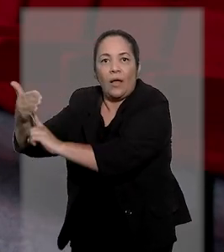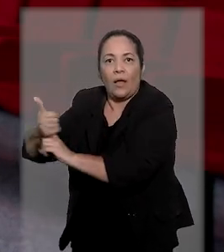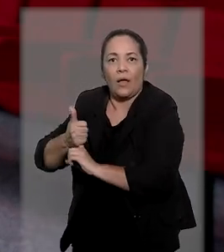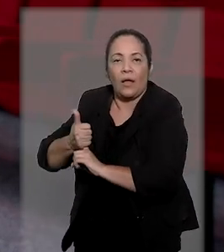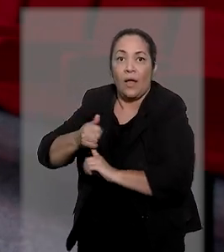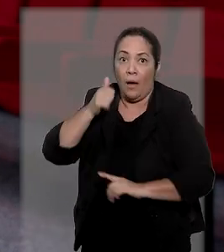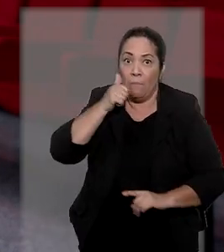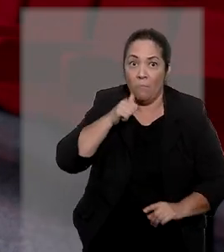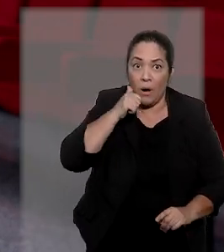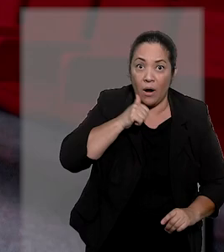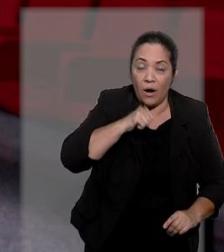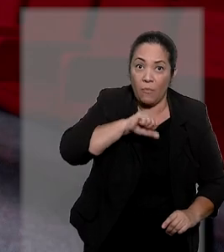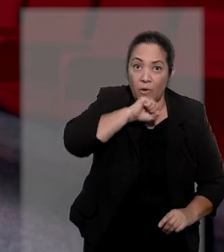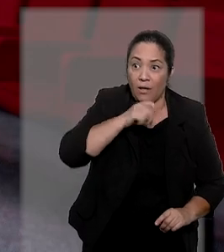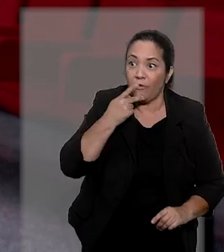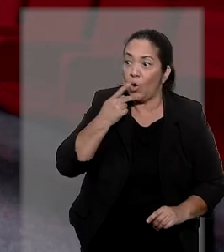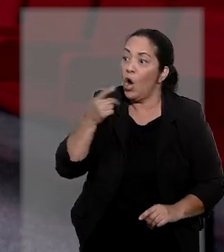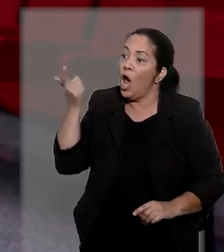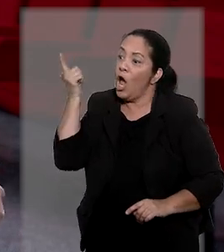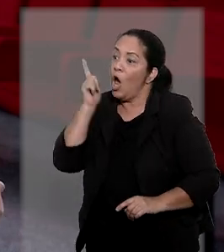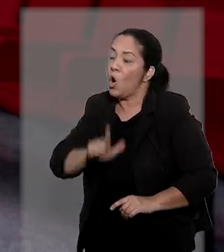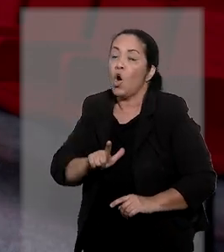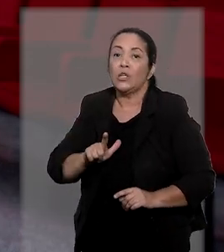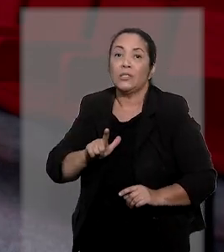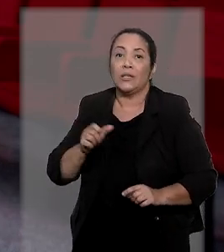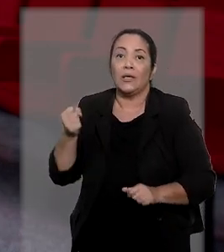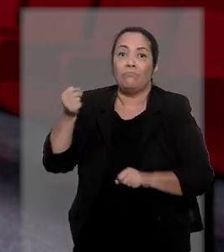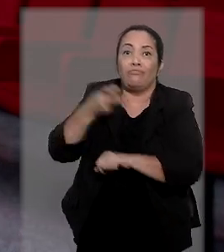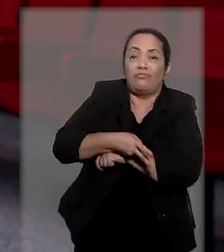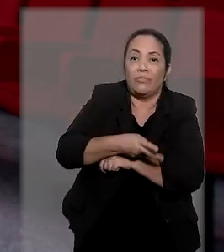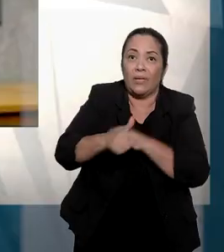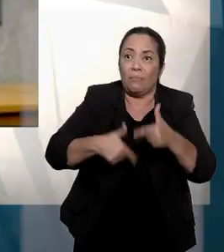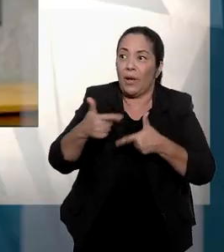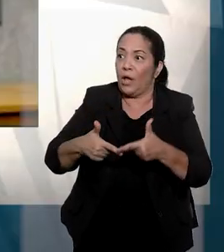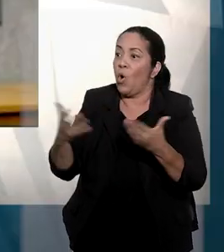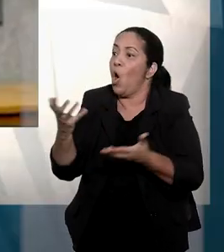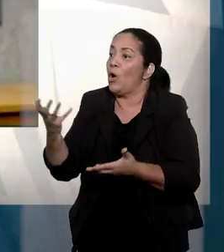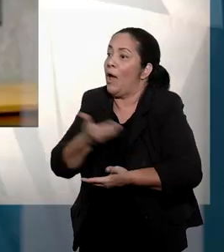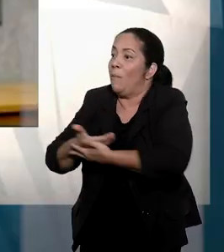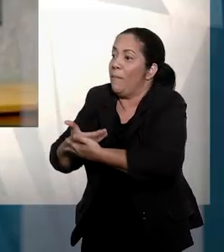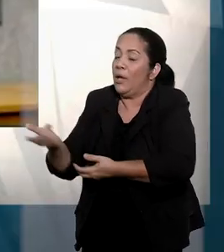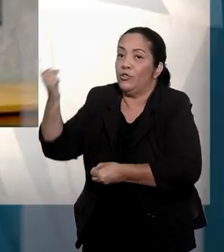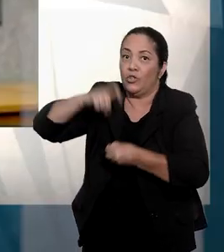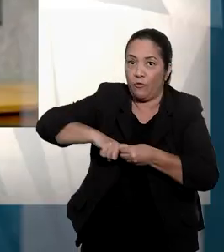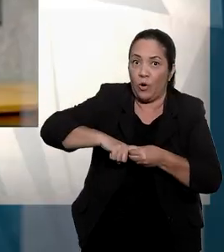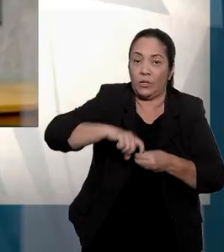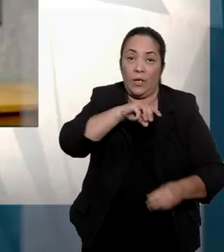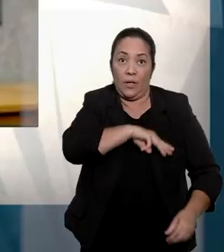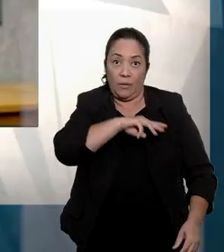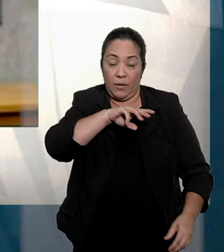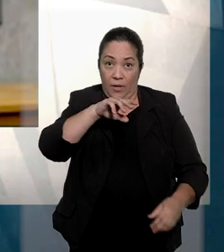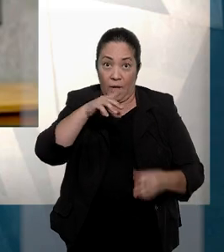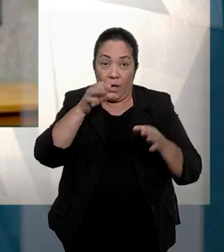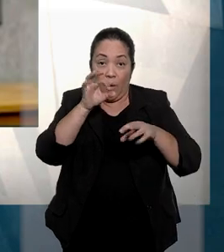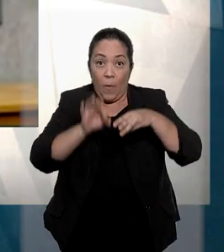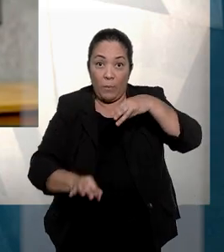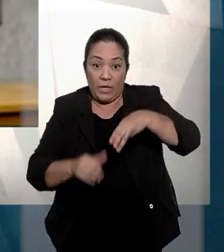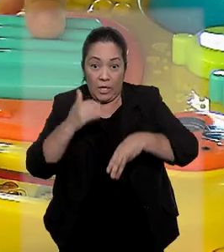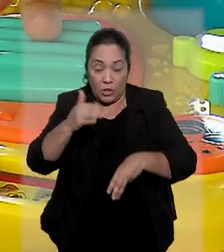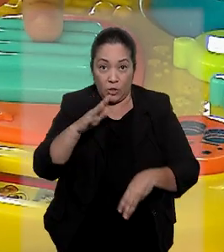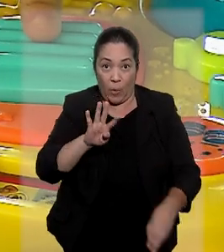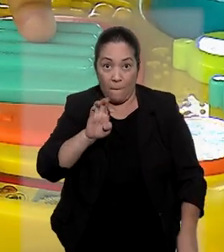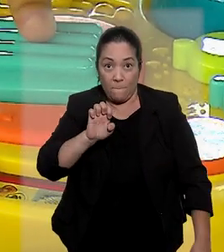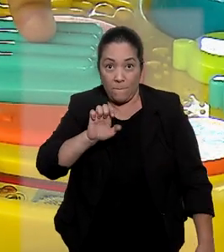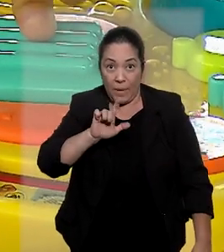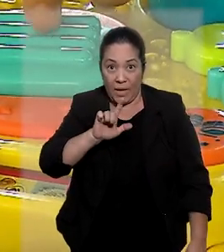fatos, a mãe alega que conseguiu emprego e decidiu cuidar do filho. O relator do caso no STJ, ministro Marco Aurélio Belize,